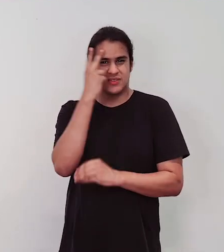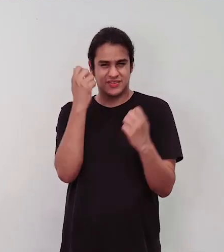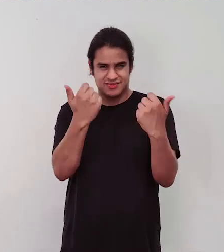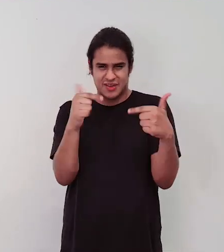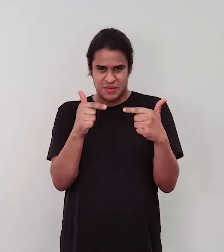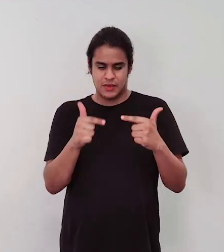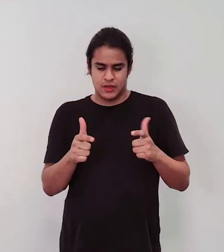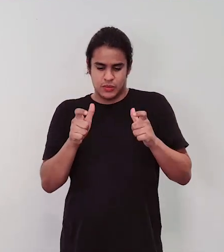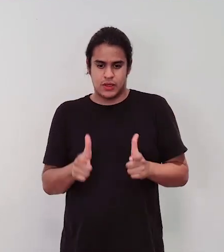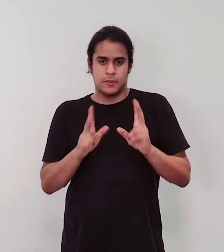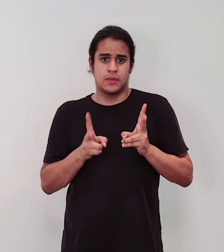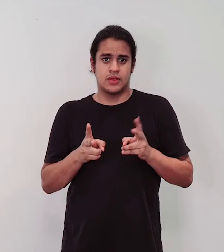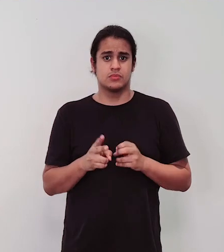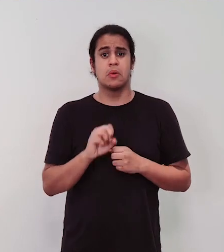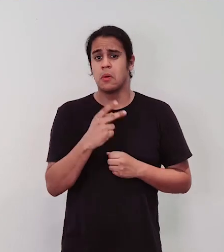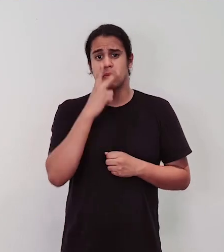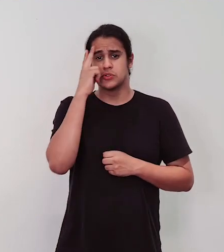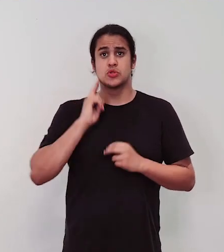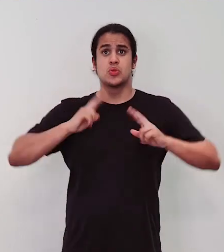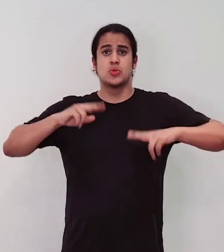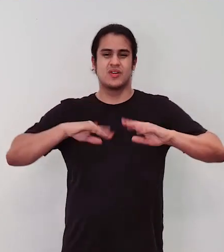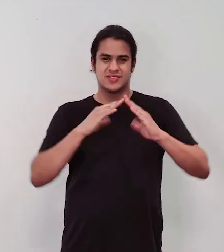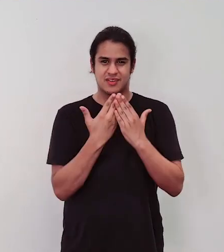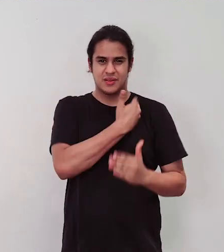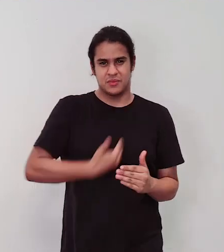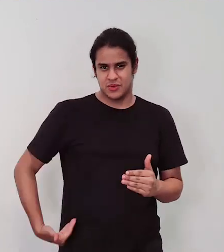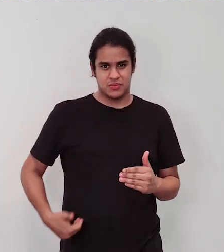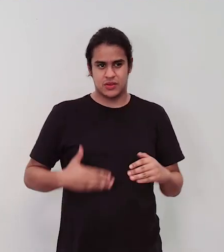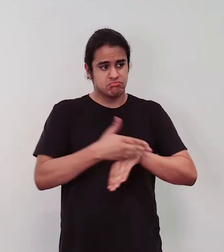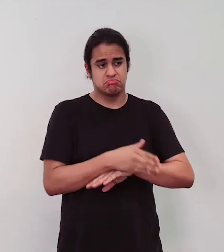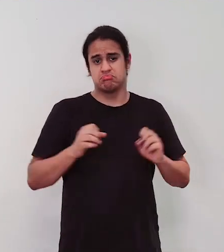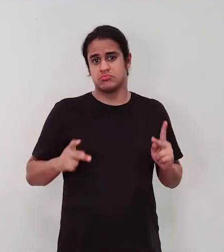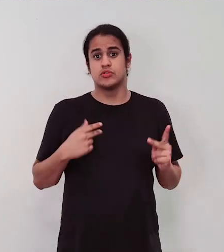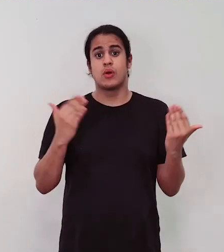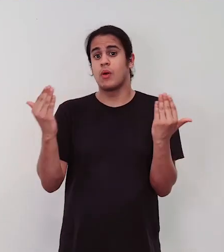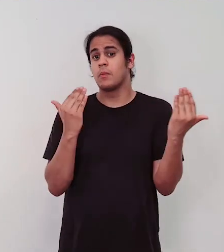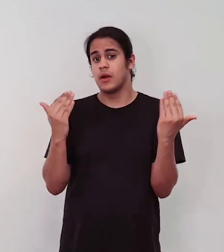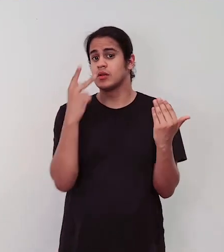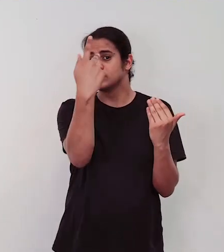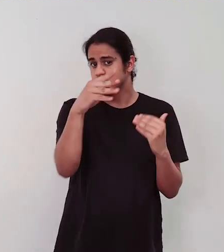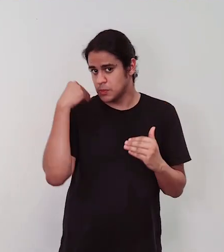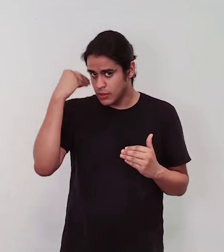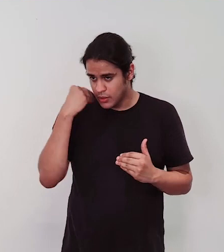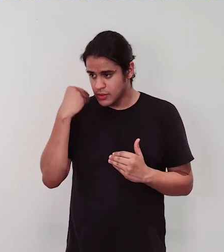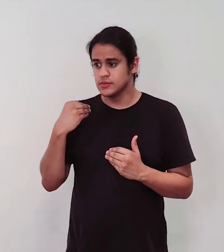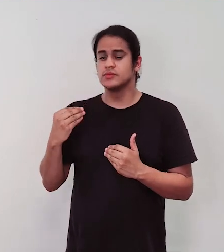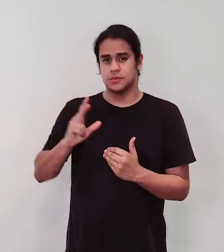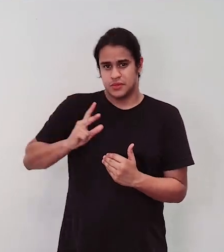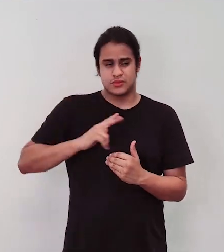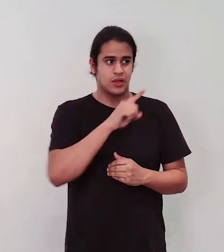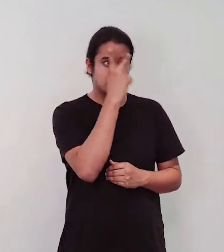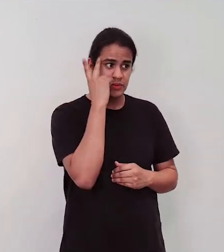trabalhadoras desses espaços ou quem nunca pisou numa escola pública também. Comparar esse ambiente com o tipo de formação que teve e pensando